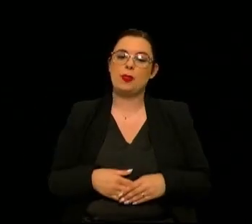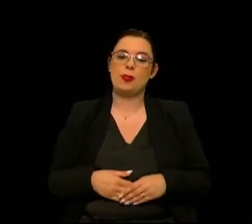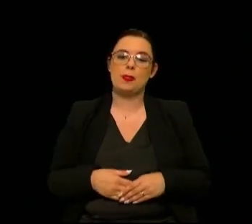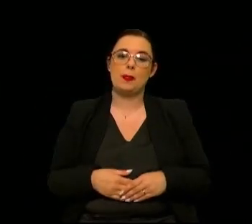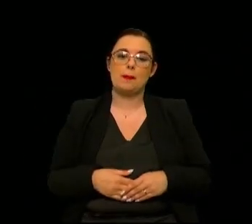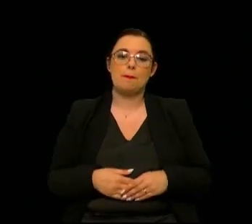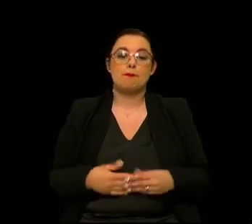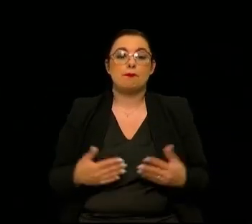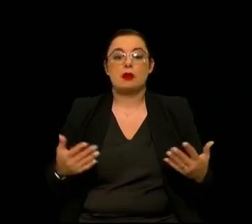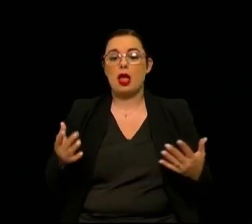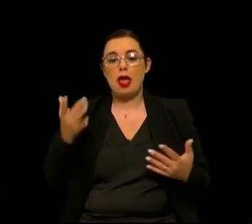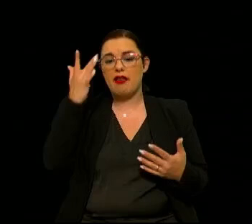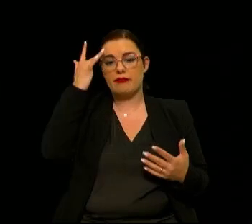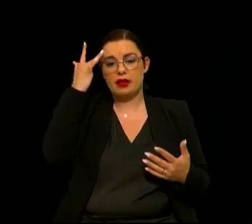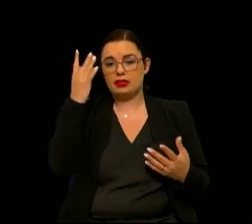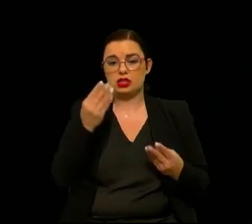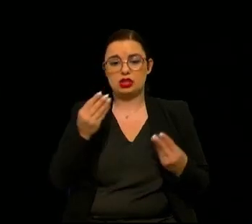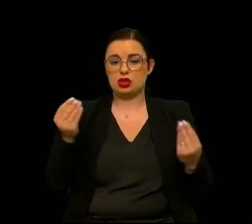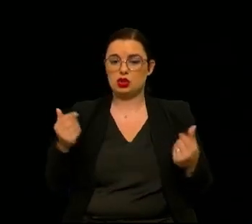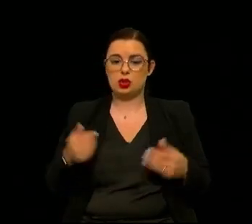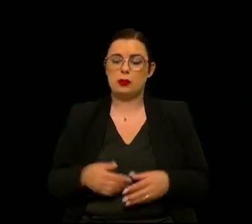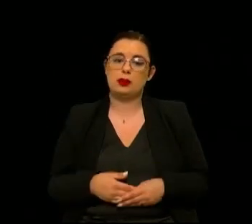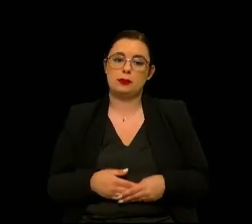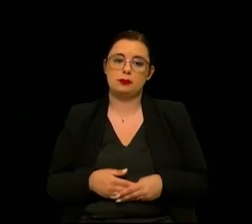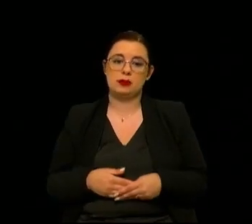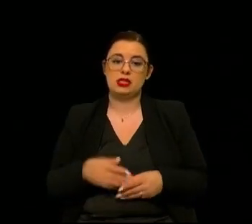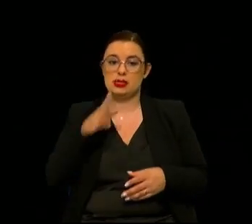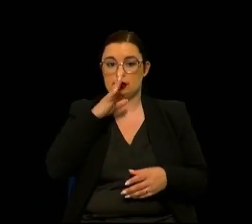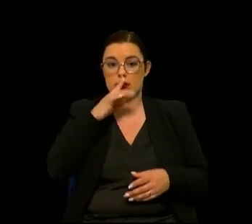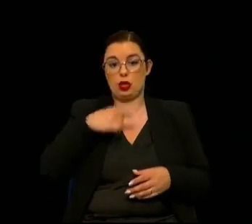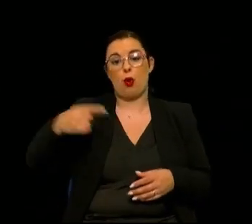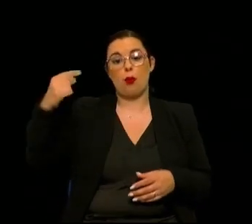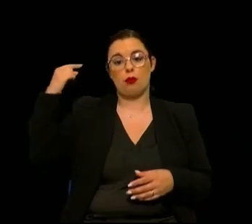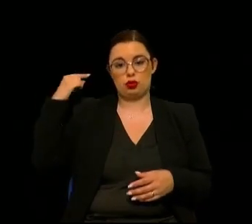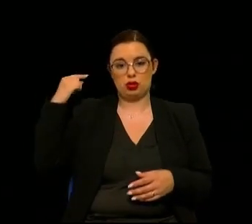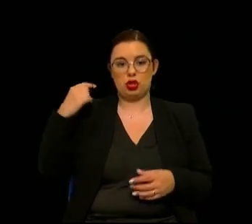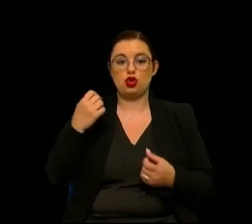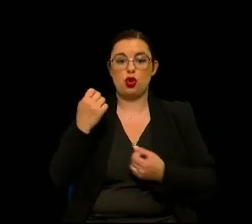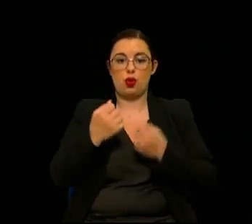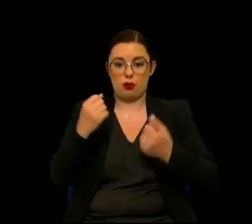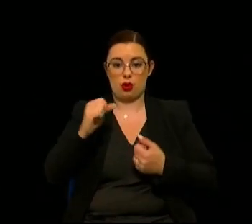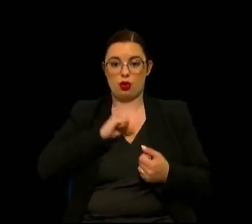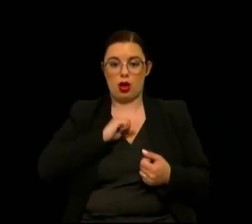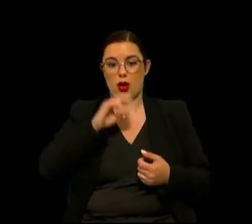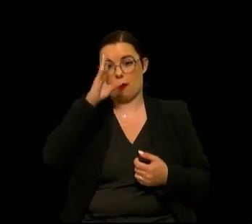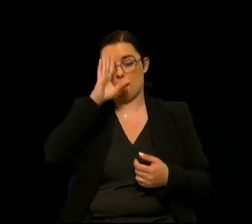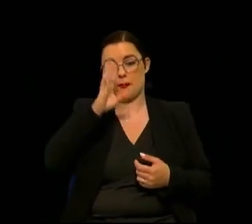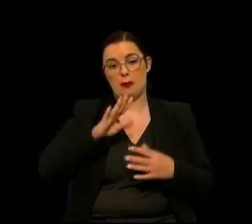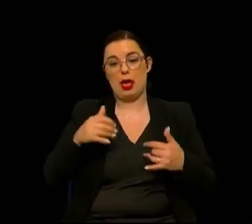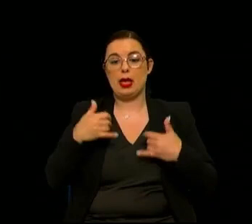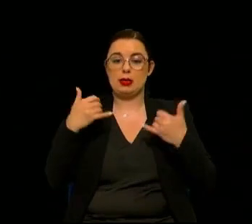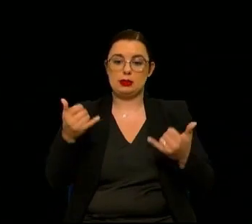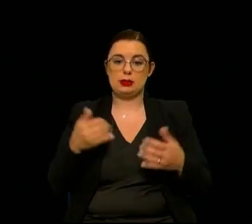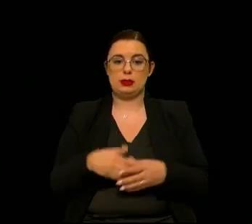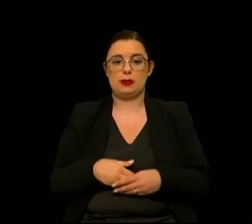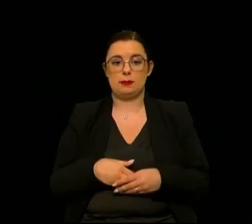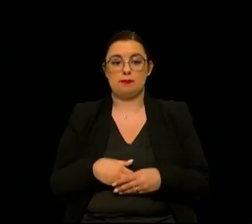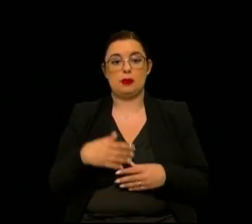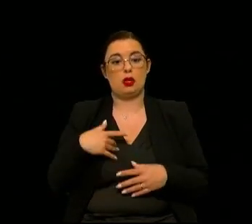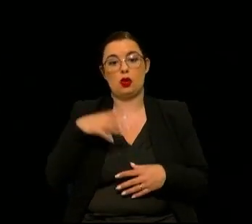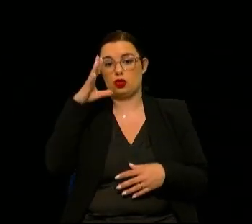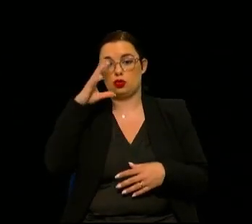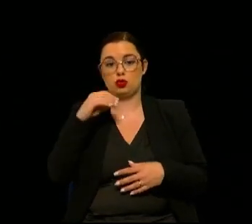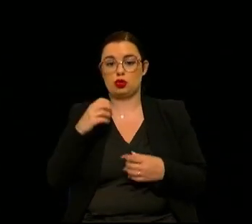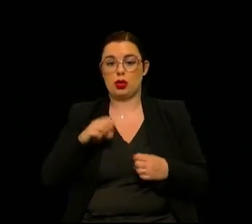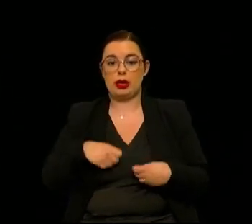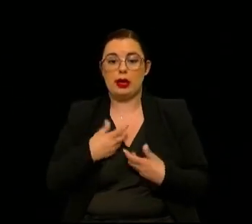Mas é uma coisa que é facilmente resolvida. Se eu estiver por trás e o meu carro vai aprender a próxima vez, da mesma maneira que eu não sei qual vai ser